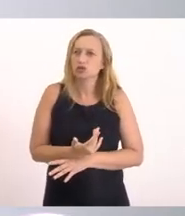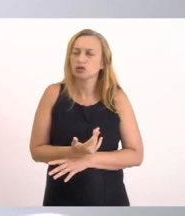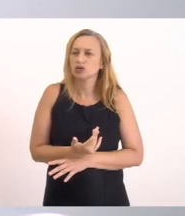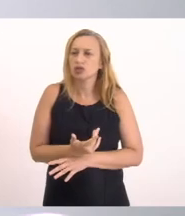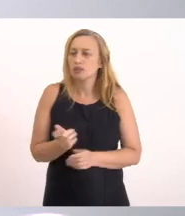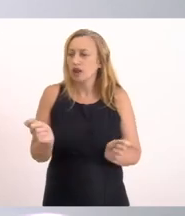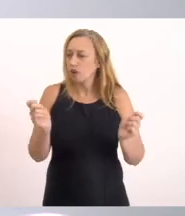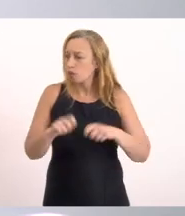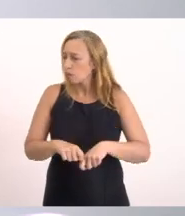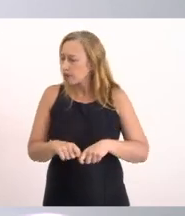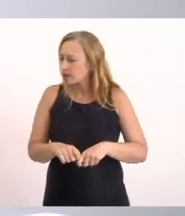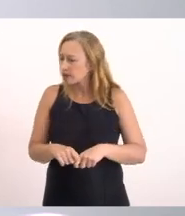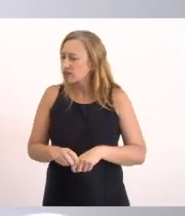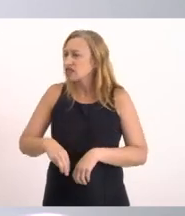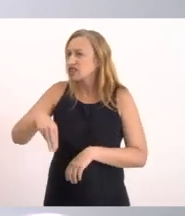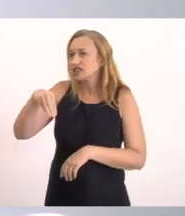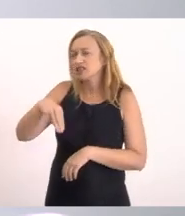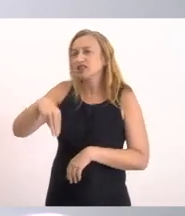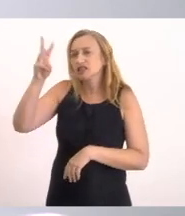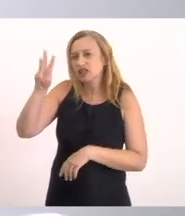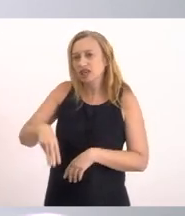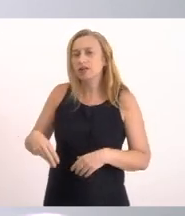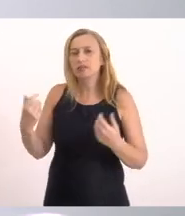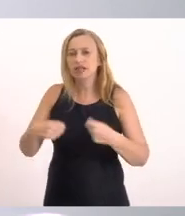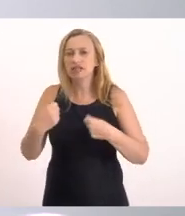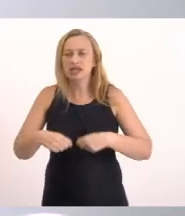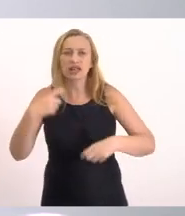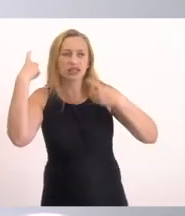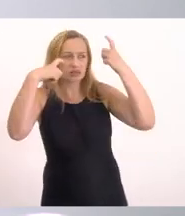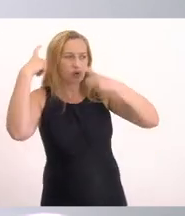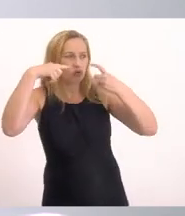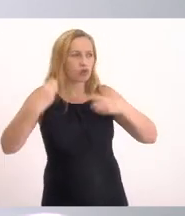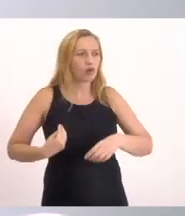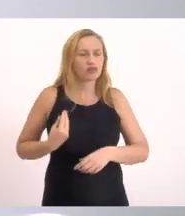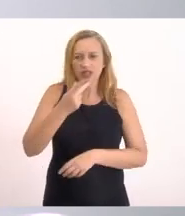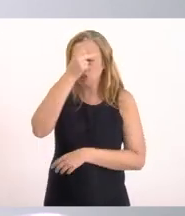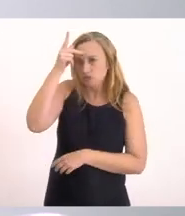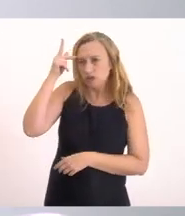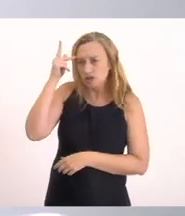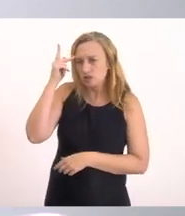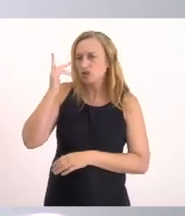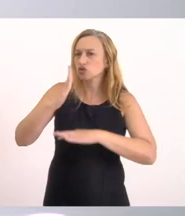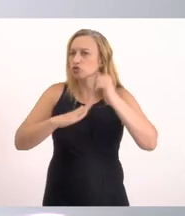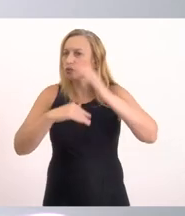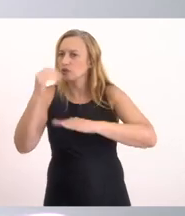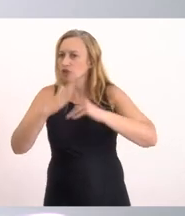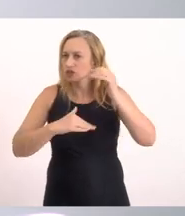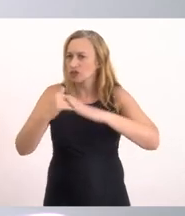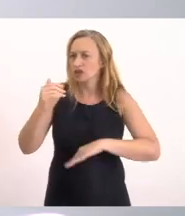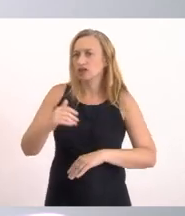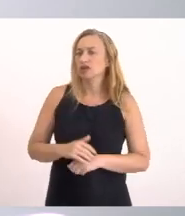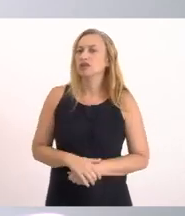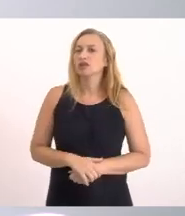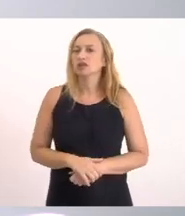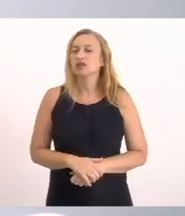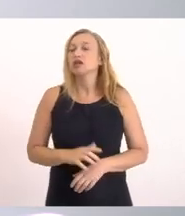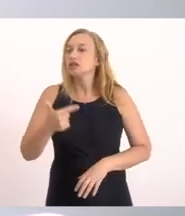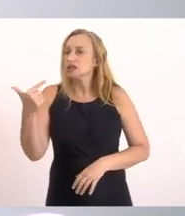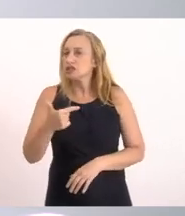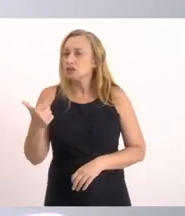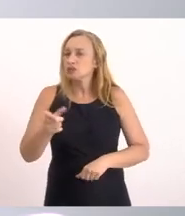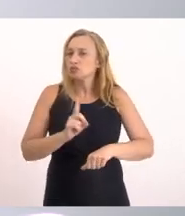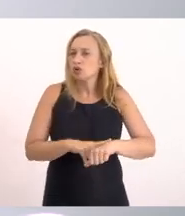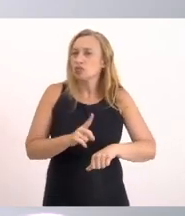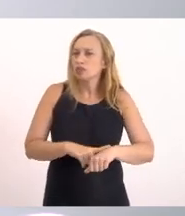competência De quem deveria estar Se preocupando Com a vida Dos pescadores E dos profissionais Que ali é dentro E o segundo momento